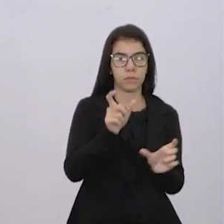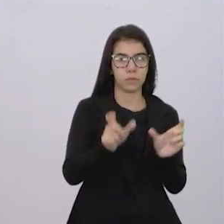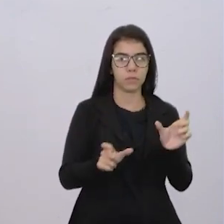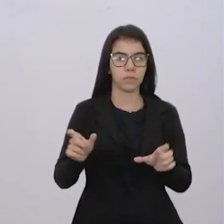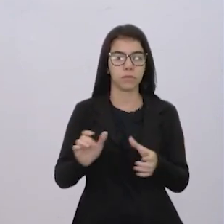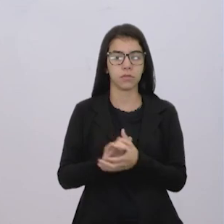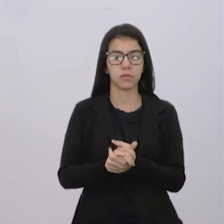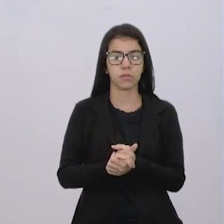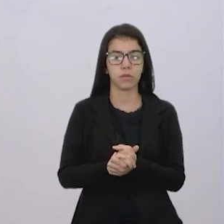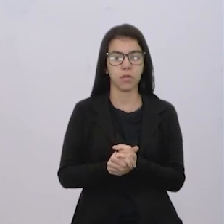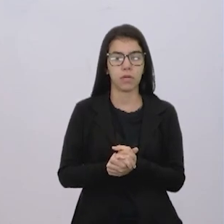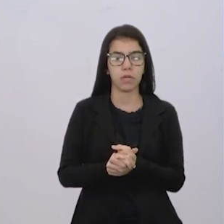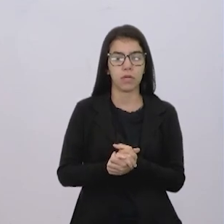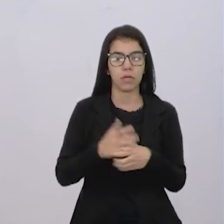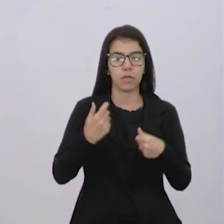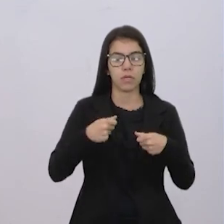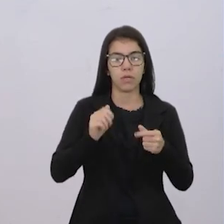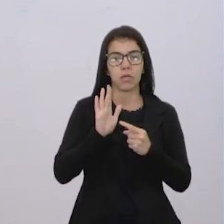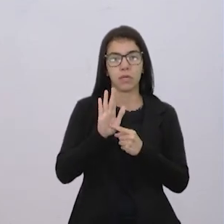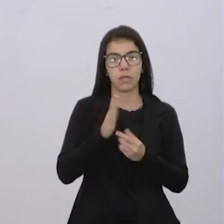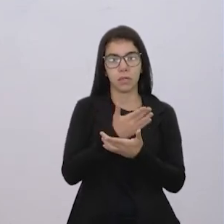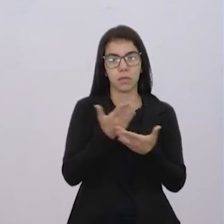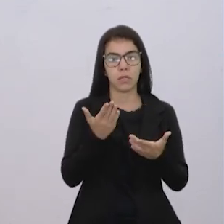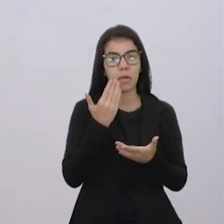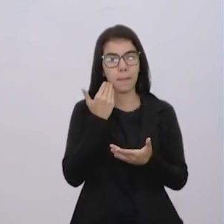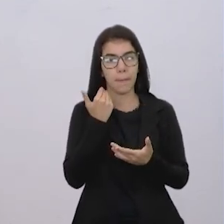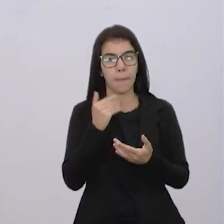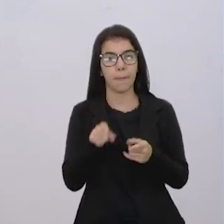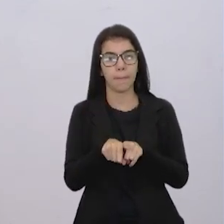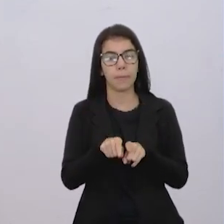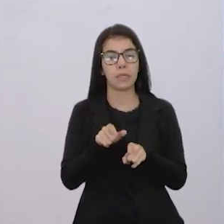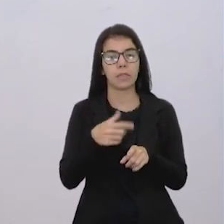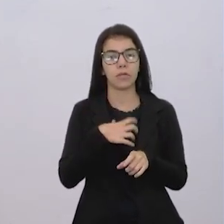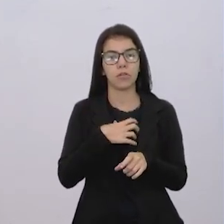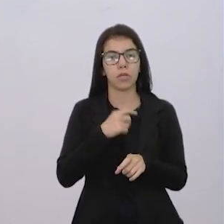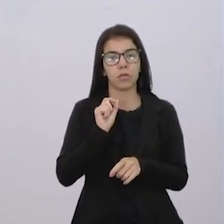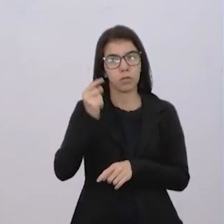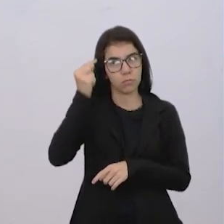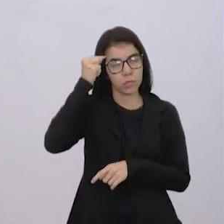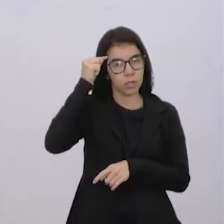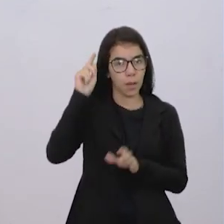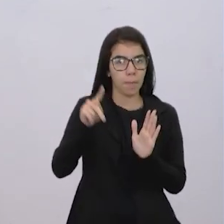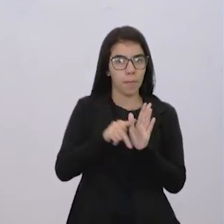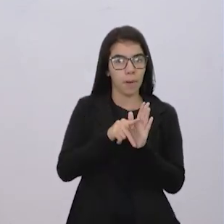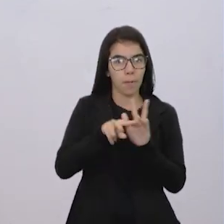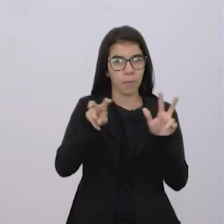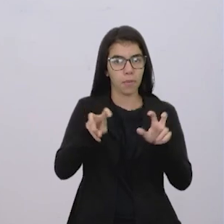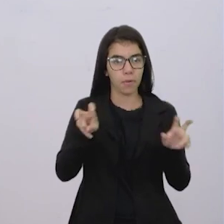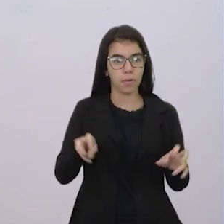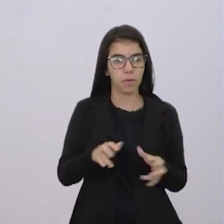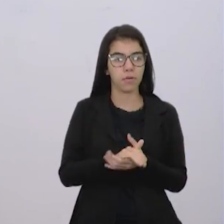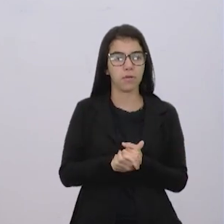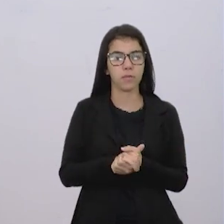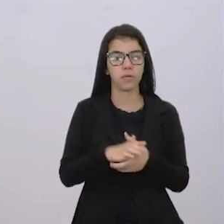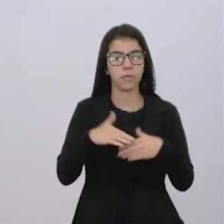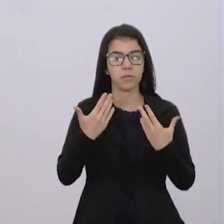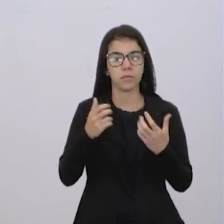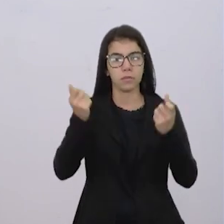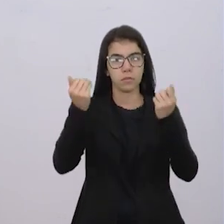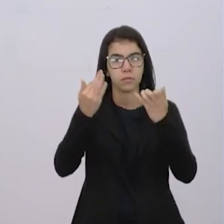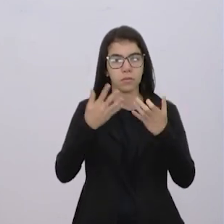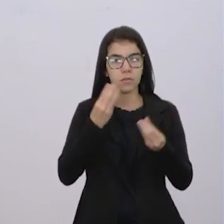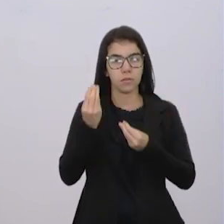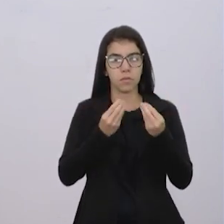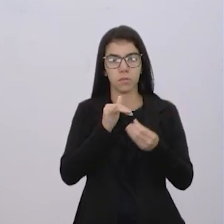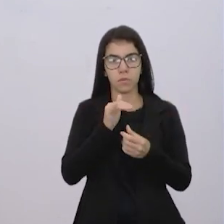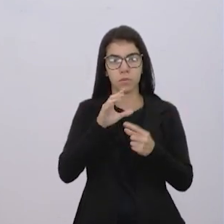tentar trazer mais facilidade para vocês, tem uma forma de pensar sobre um assunto. Eu vou explicar melhor com